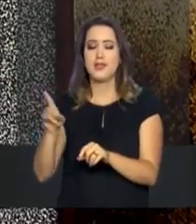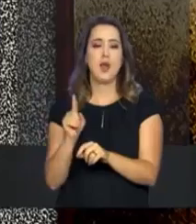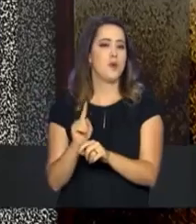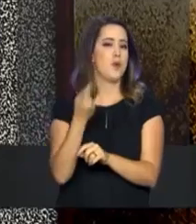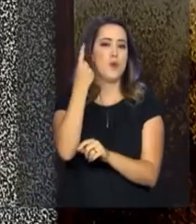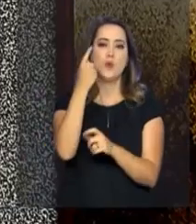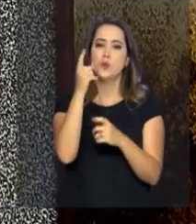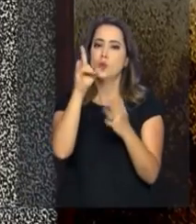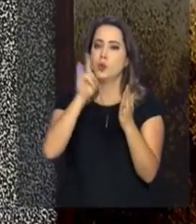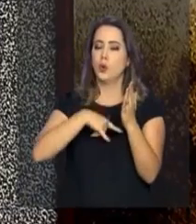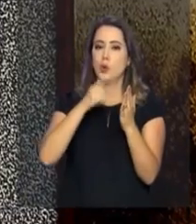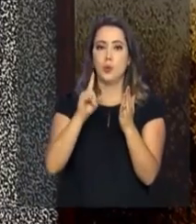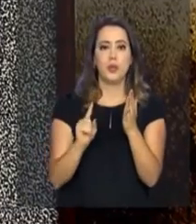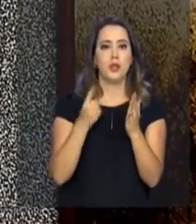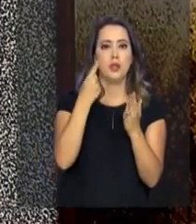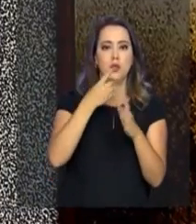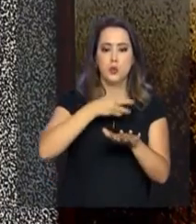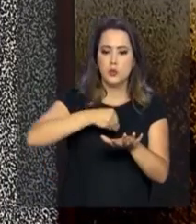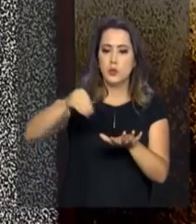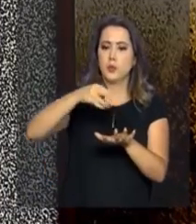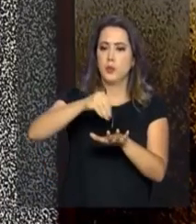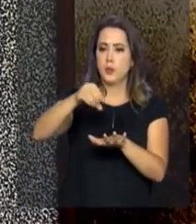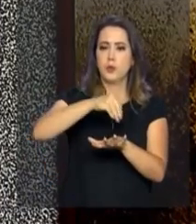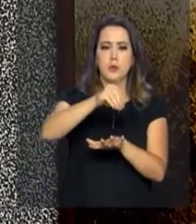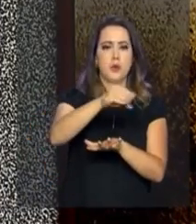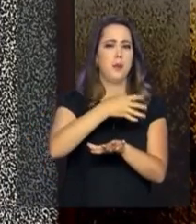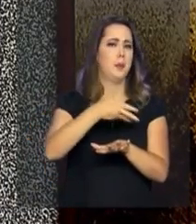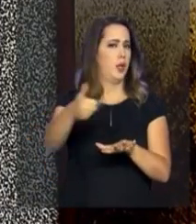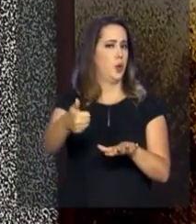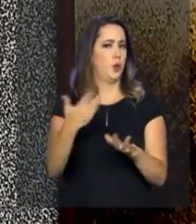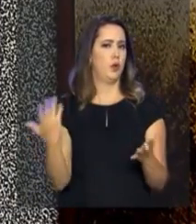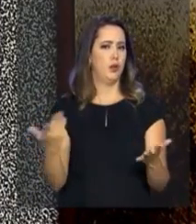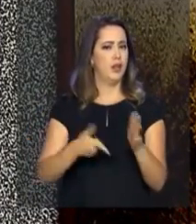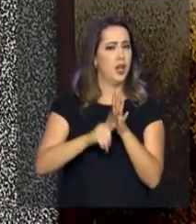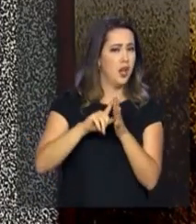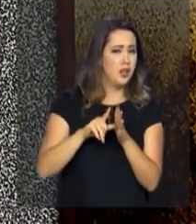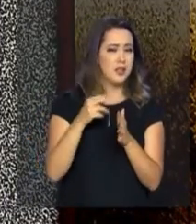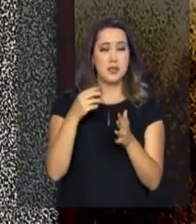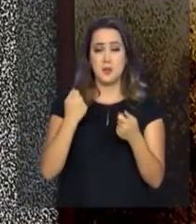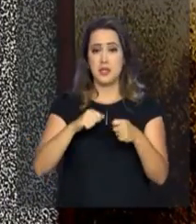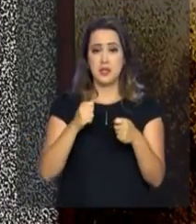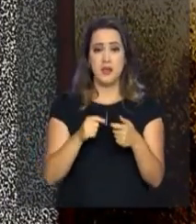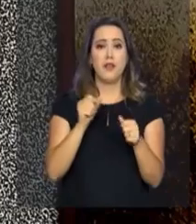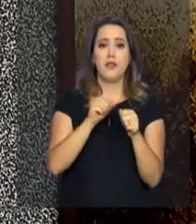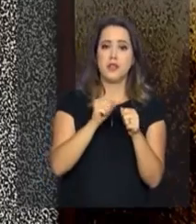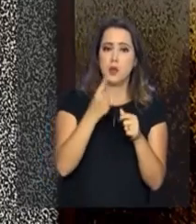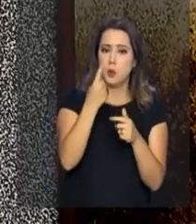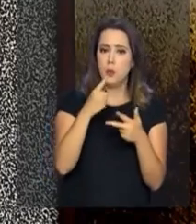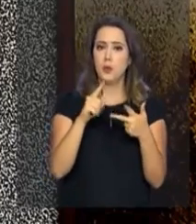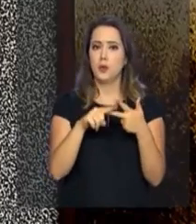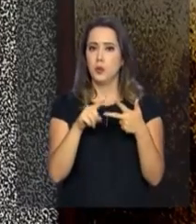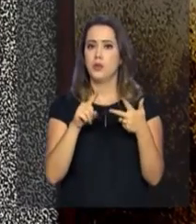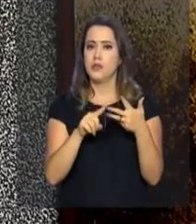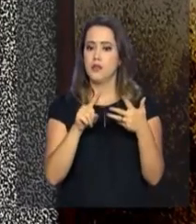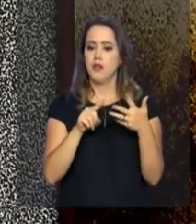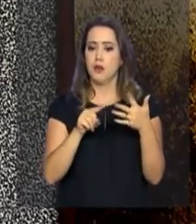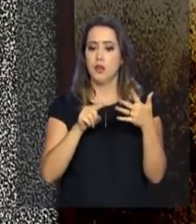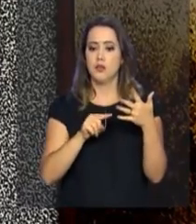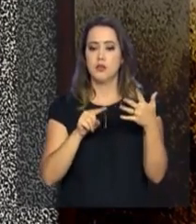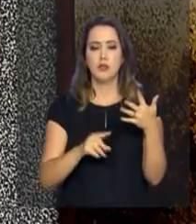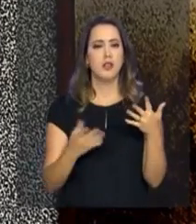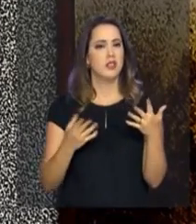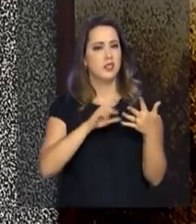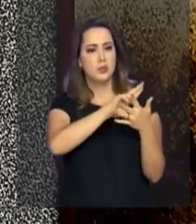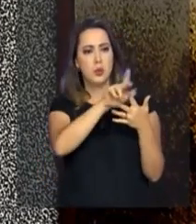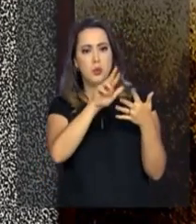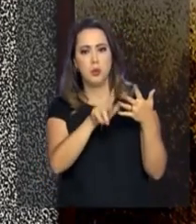antigamente a gente entregava várias declarações e hoje vai entregar uma única declaração com todas as informações. Essas declarações